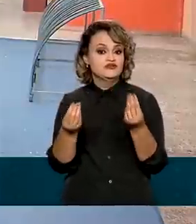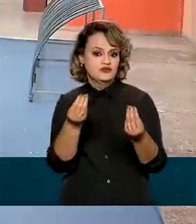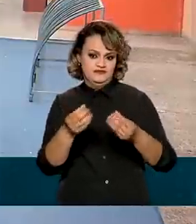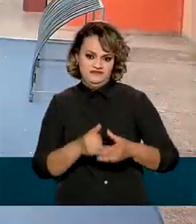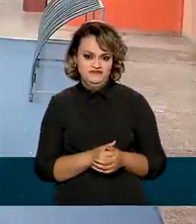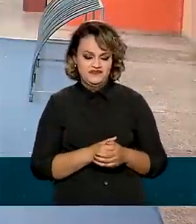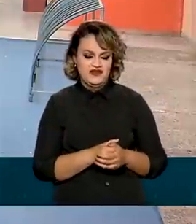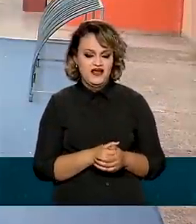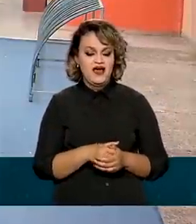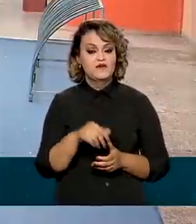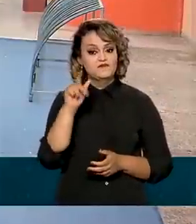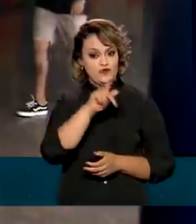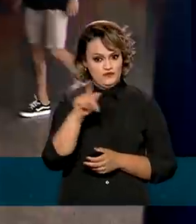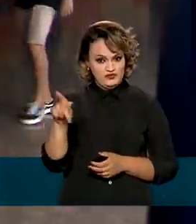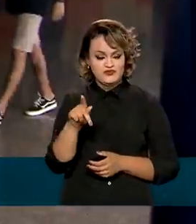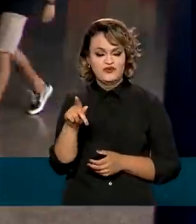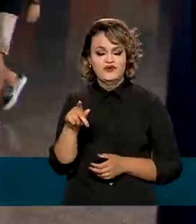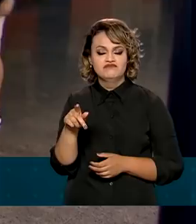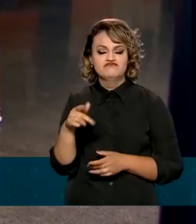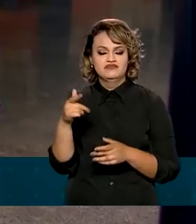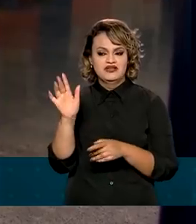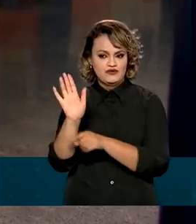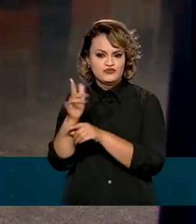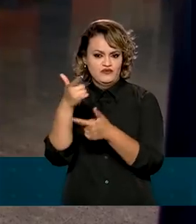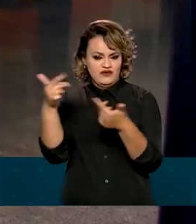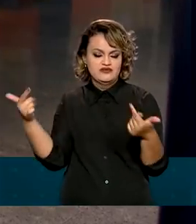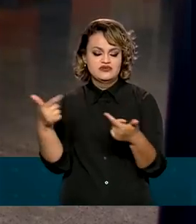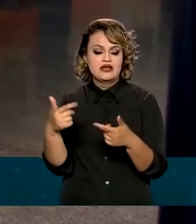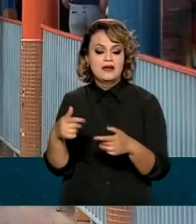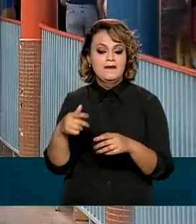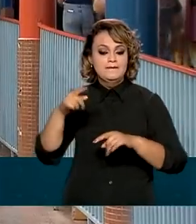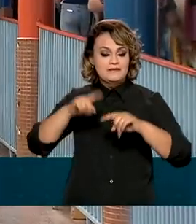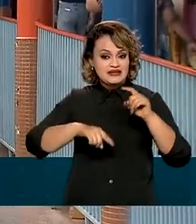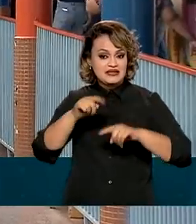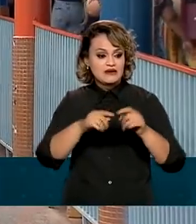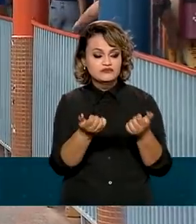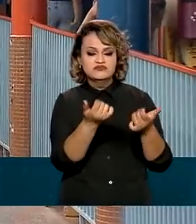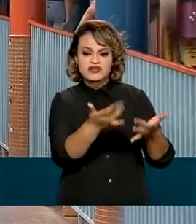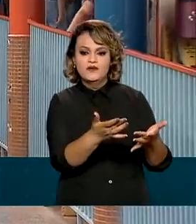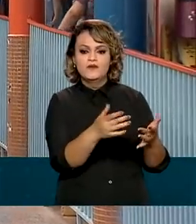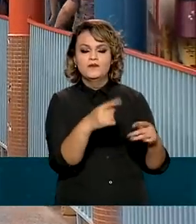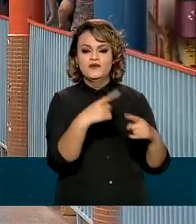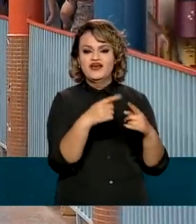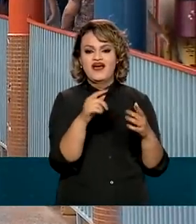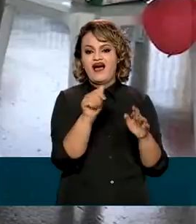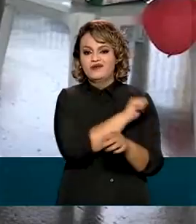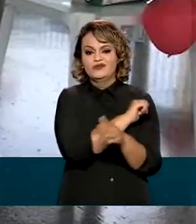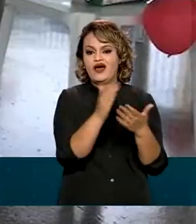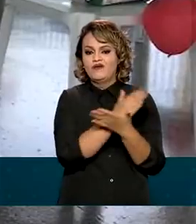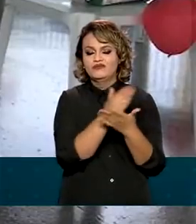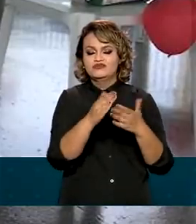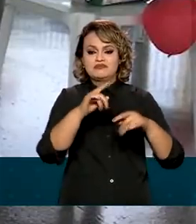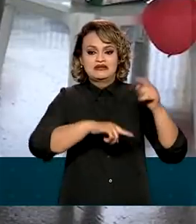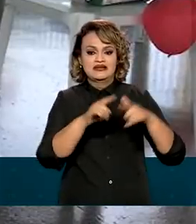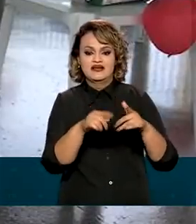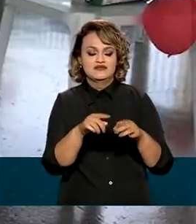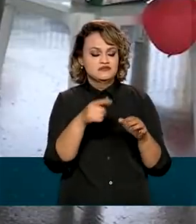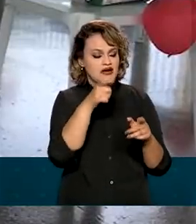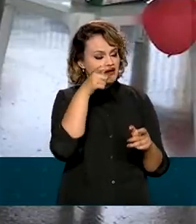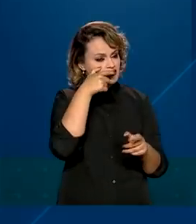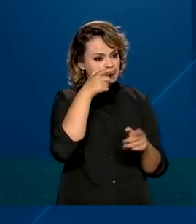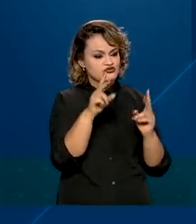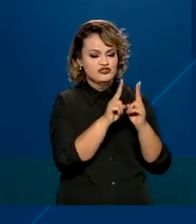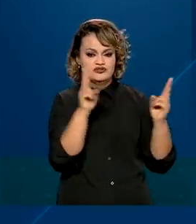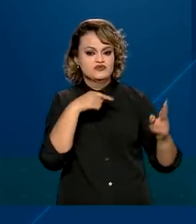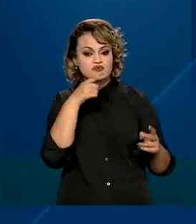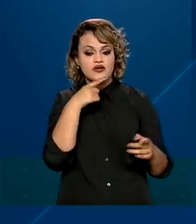Com a ajuda dos professores, foram doados equipamentos para estudantes que não tinham condições de acompanhar as aulas, além de alimentos, roupas